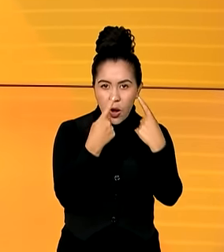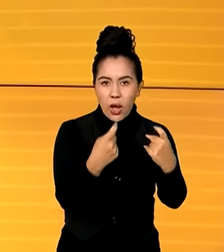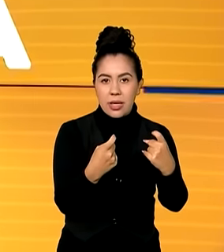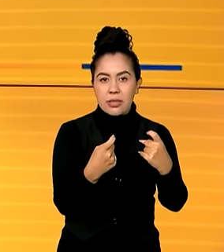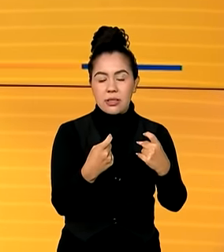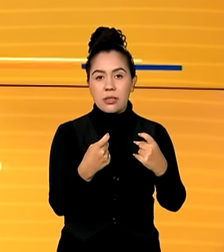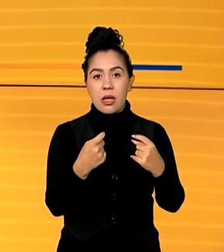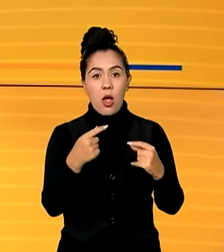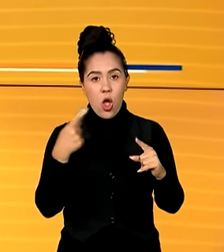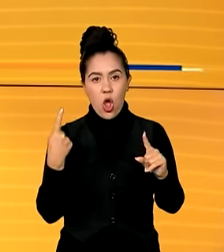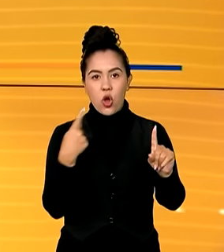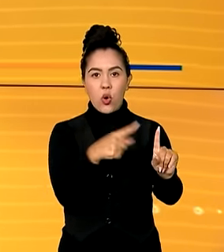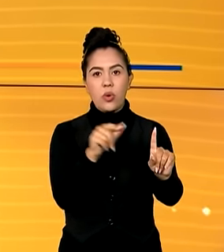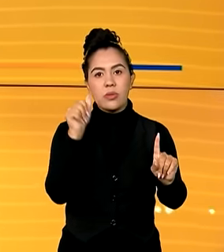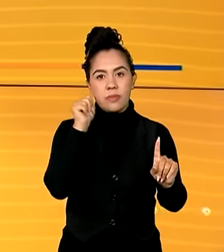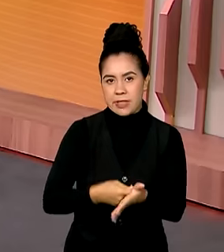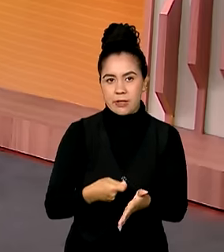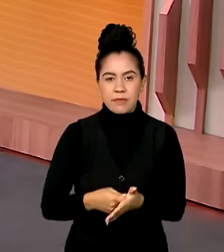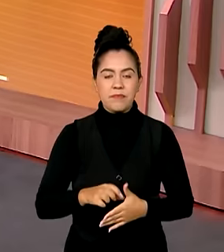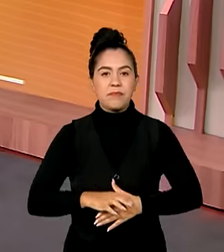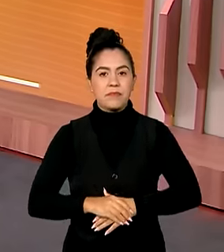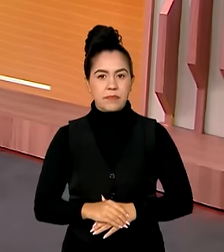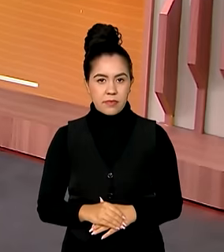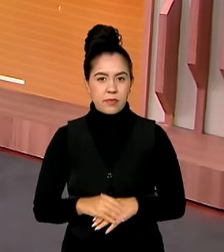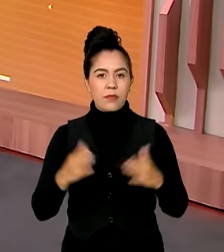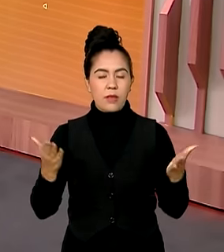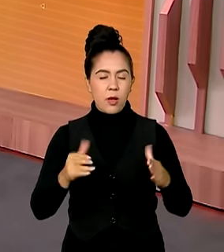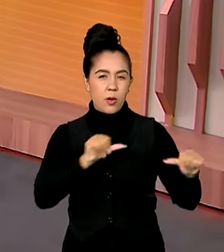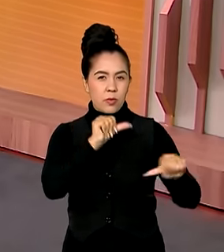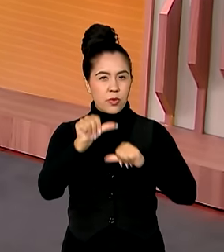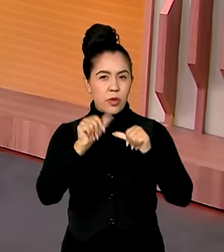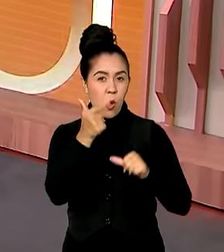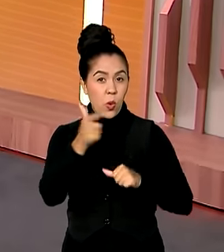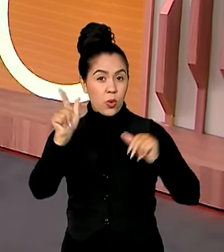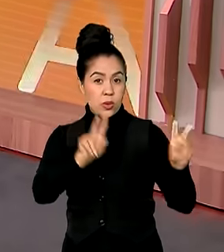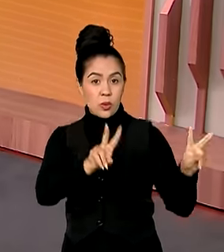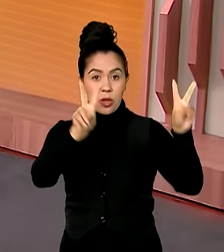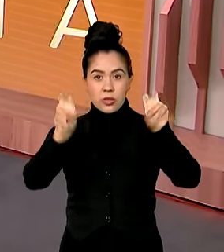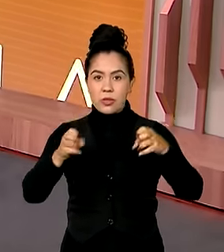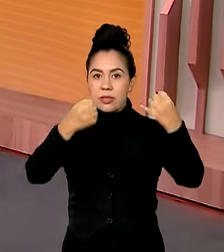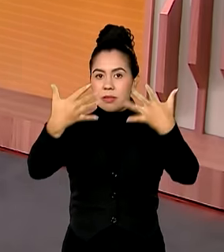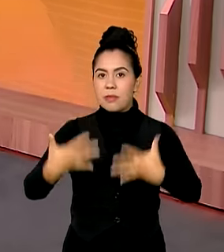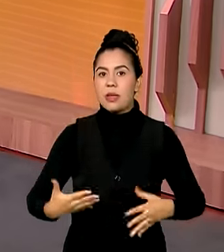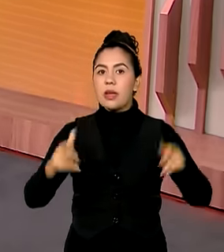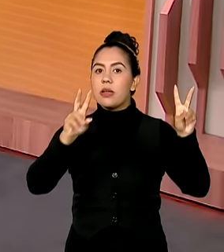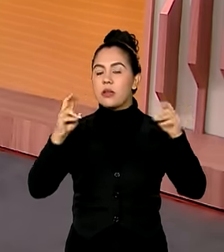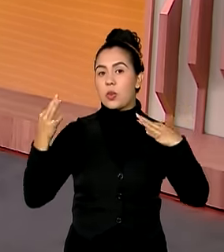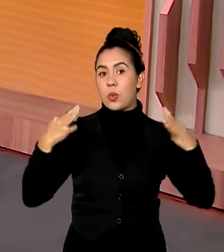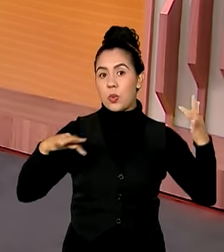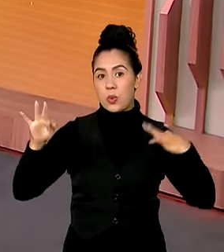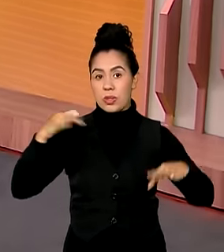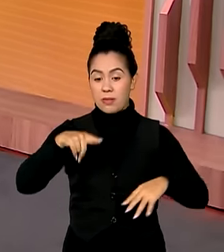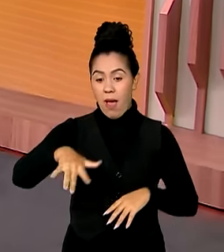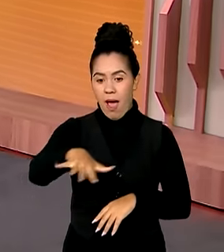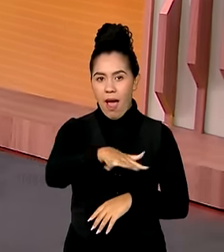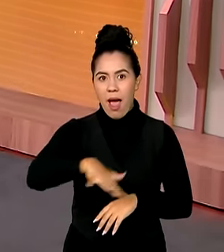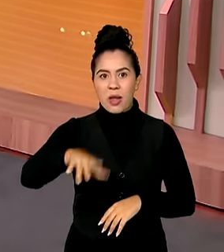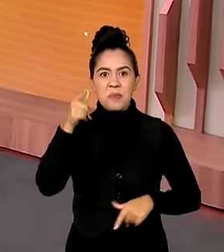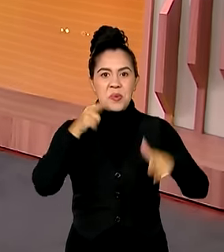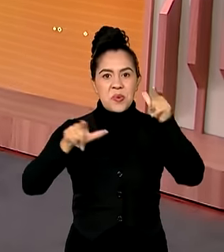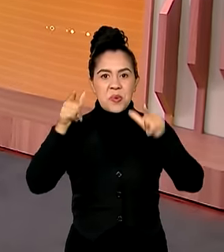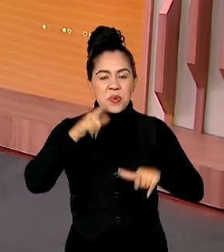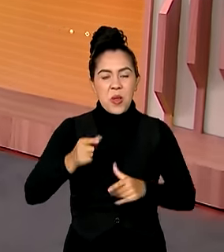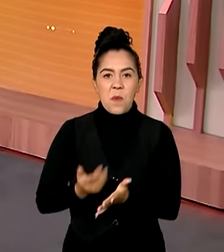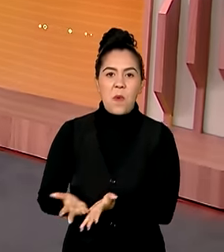contra as mulheres exigem. Então vamos mudar de assunto e falar de turismo? O setor tem faturado bastante e